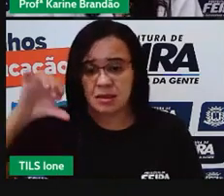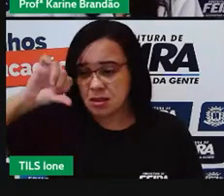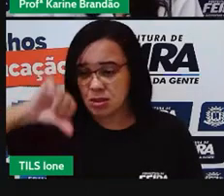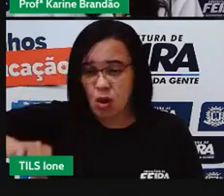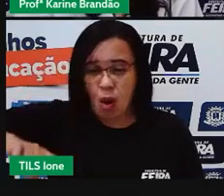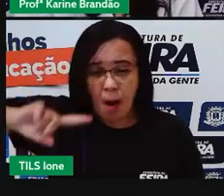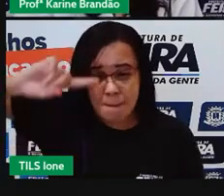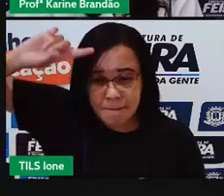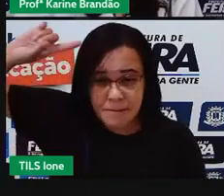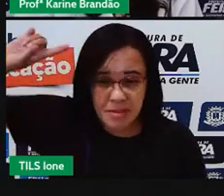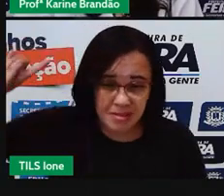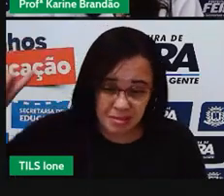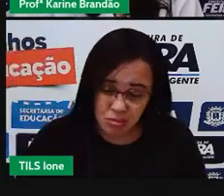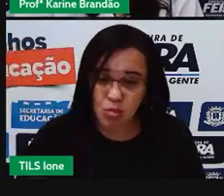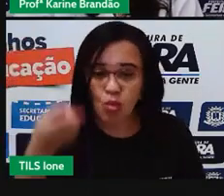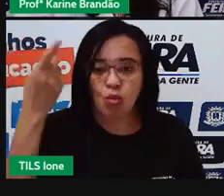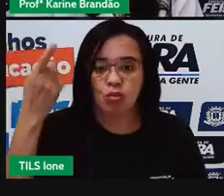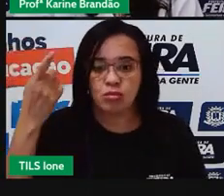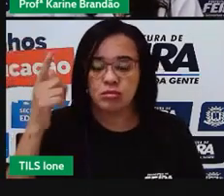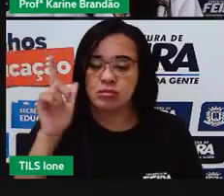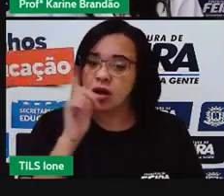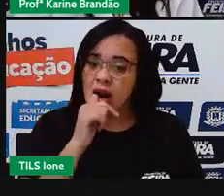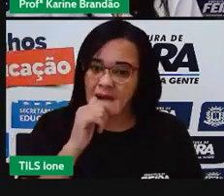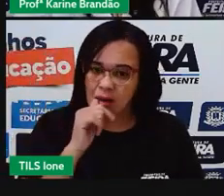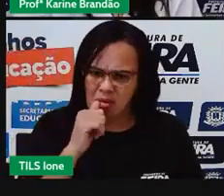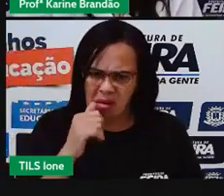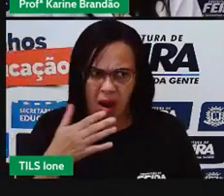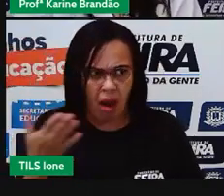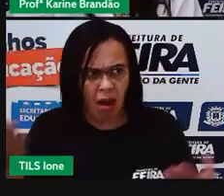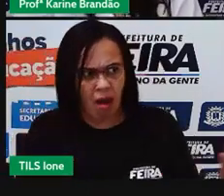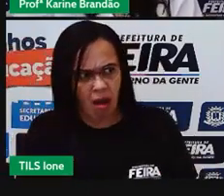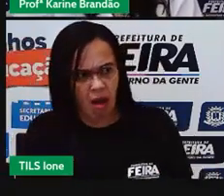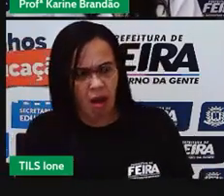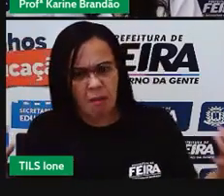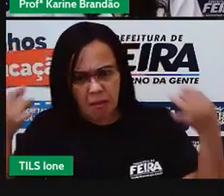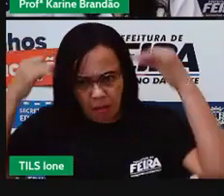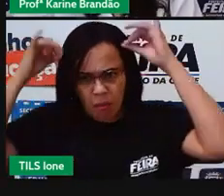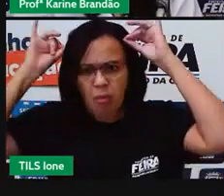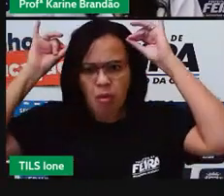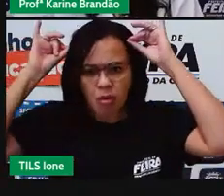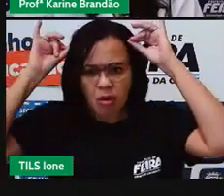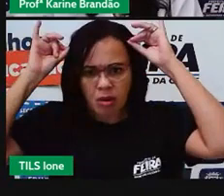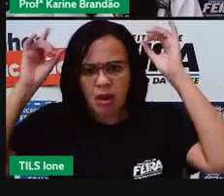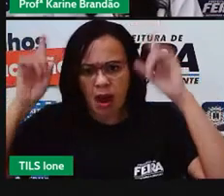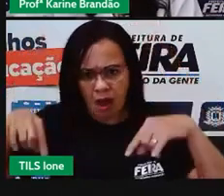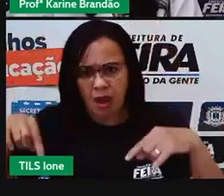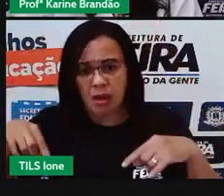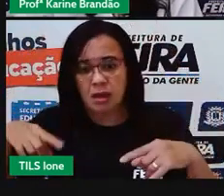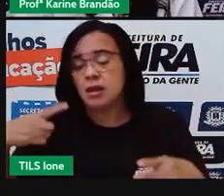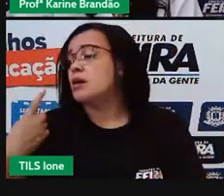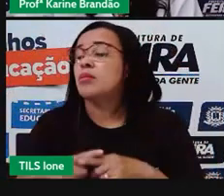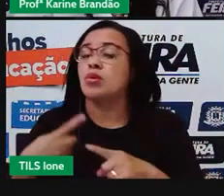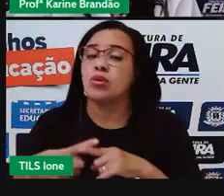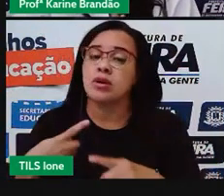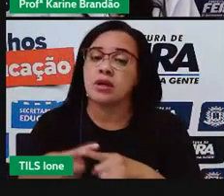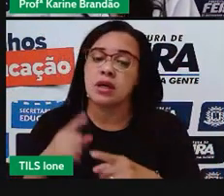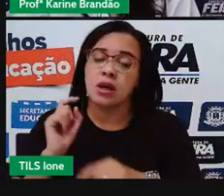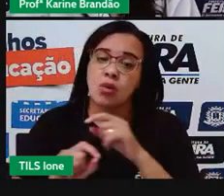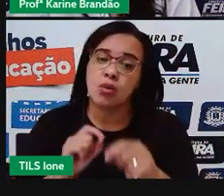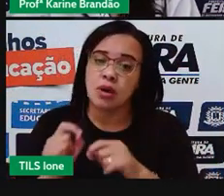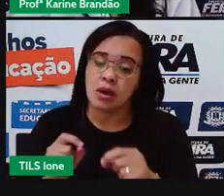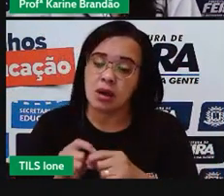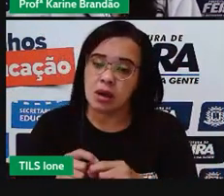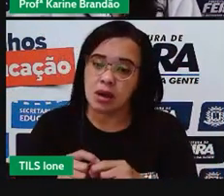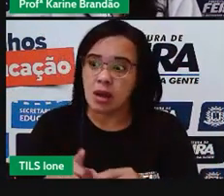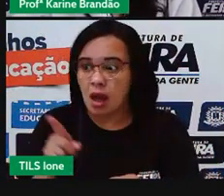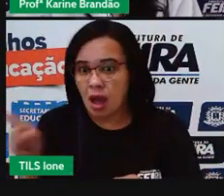Milhões de litros de água, pró? Para um boi de 200 quilos, sim. Por quê? Porque ter envolvido aqui, esse boi, ele precisa